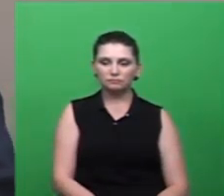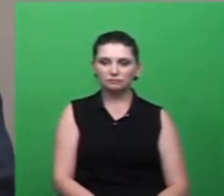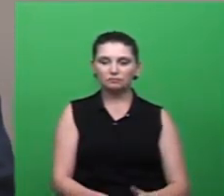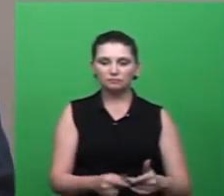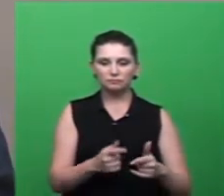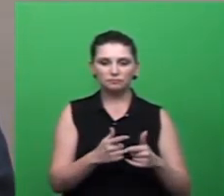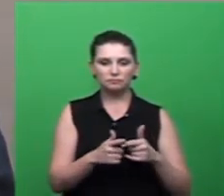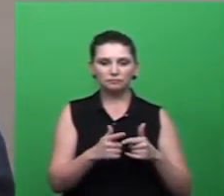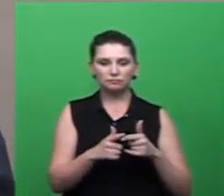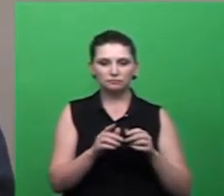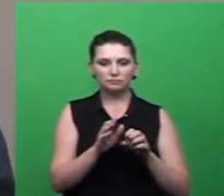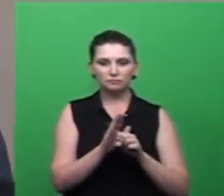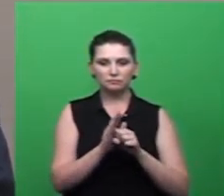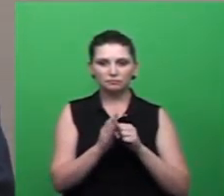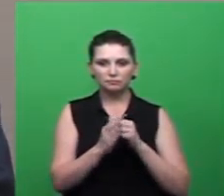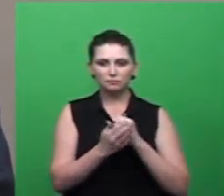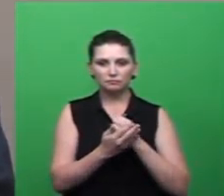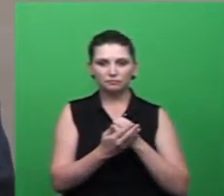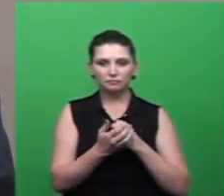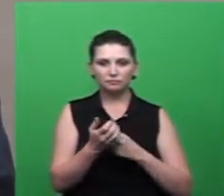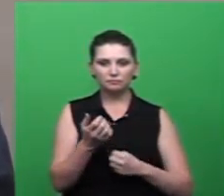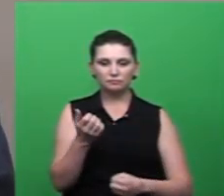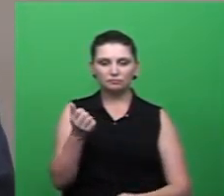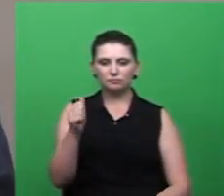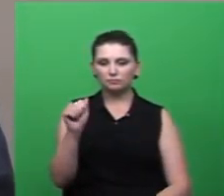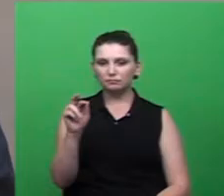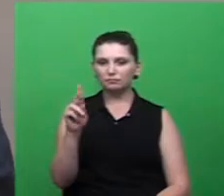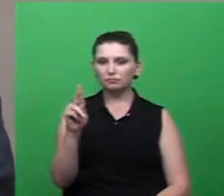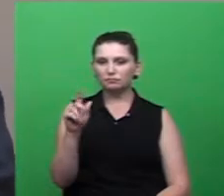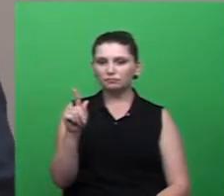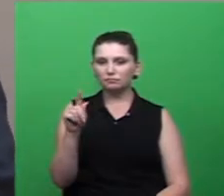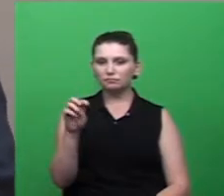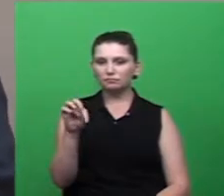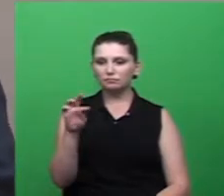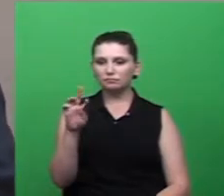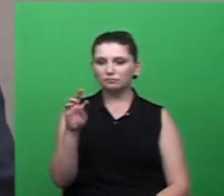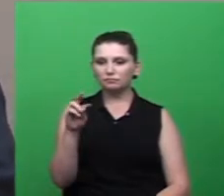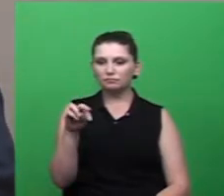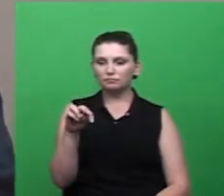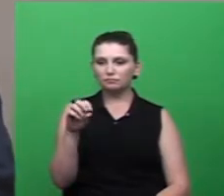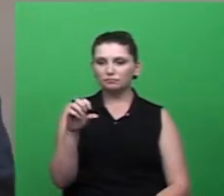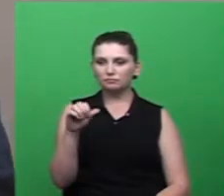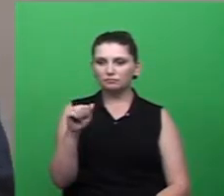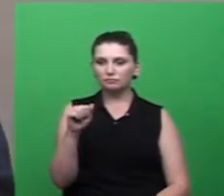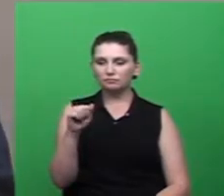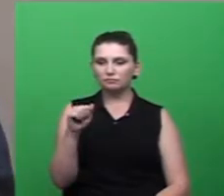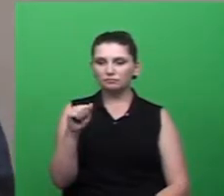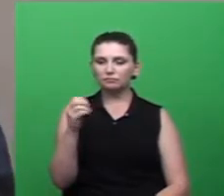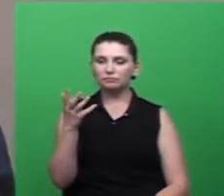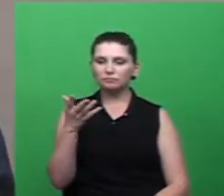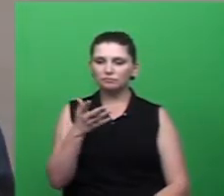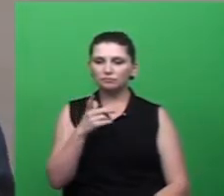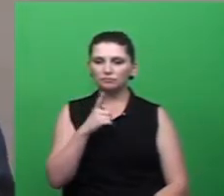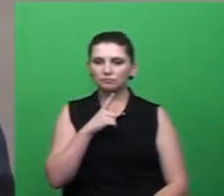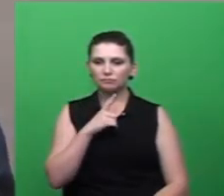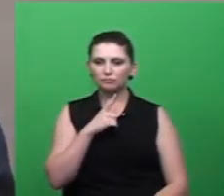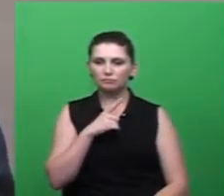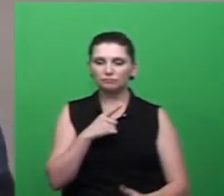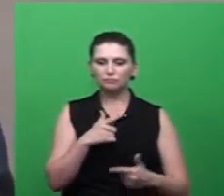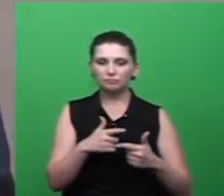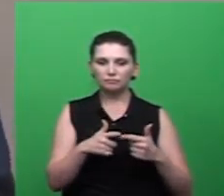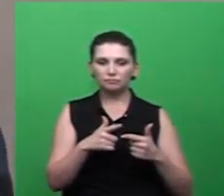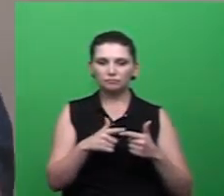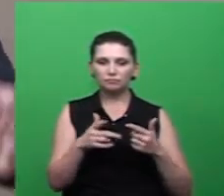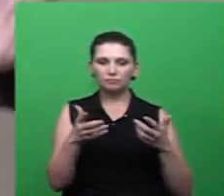argentina essa situação eu já trouxe eu já trouxe aqui na câmera aqui na tribuna eu já falei o dia que eu